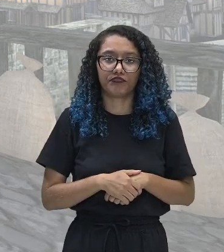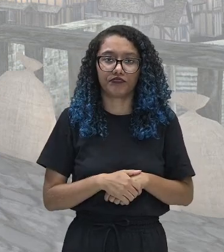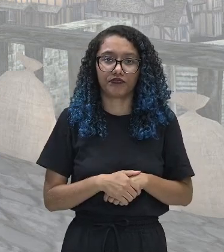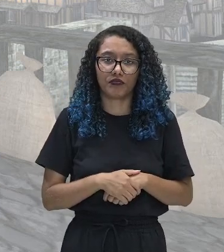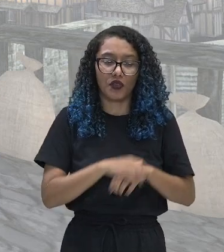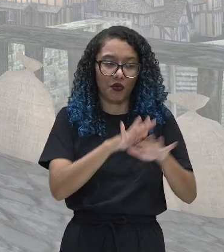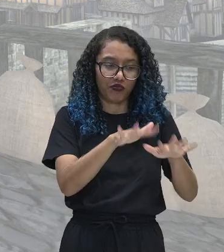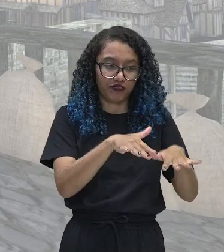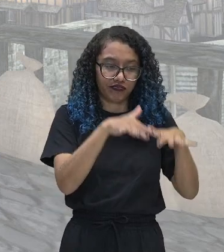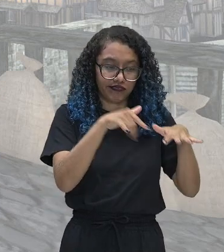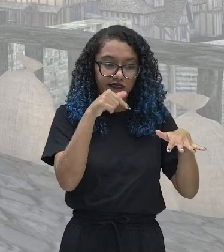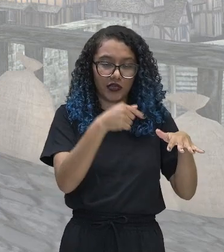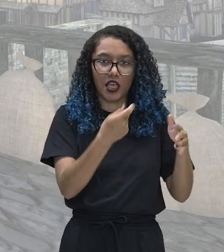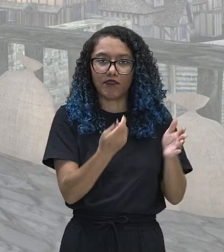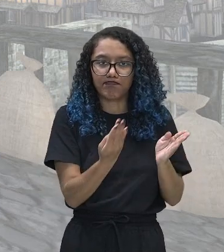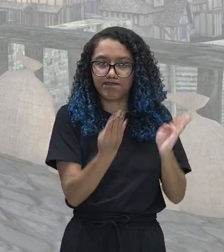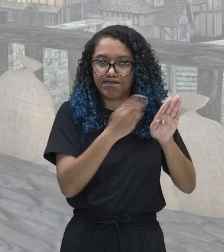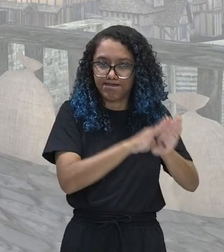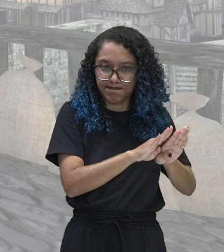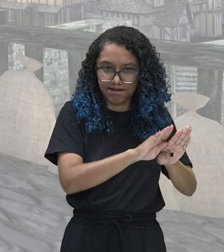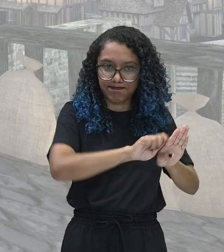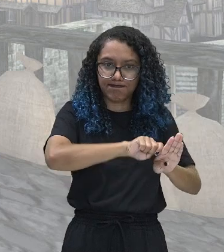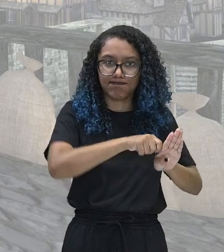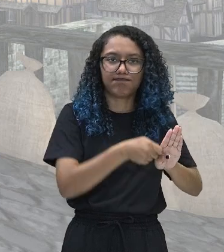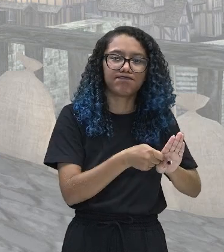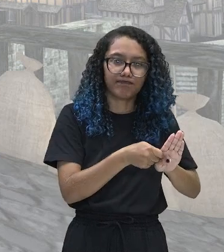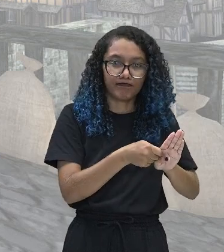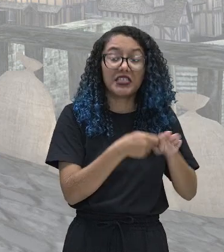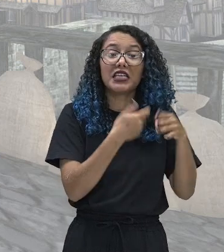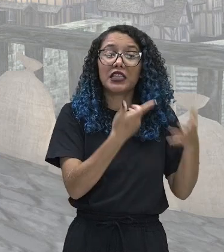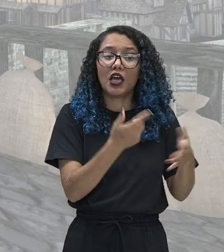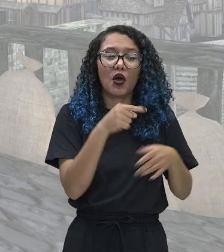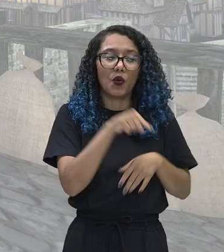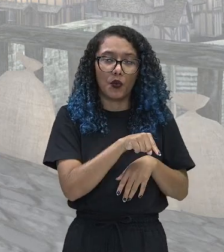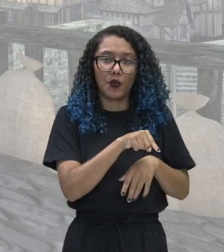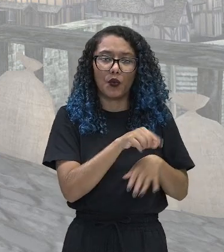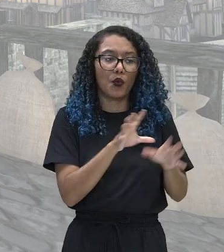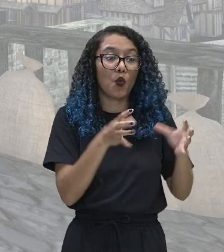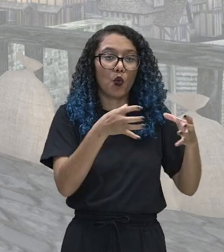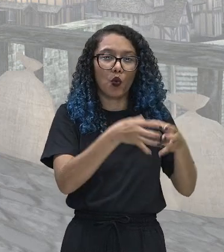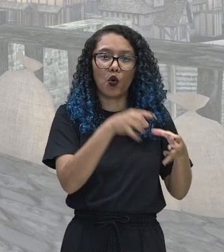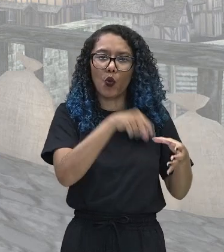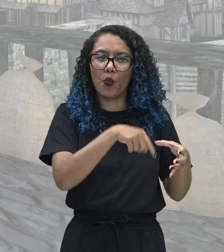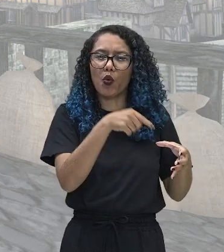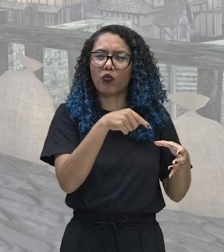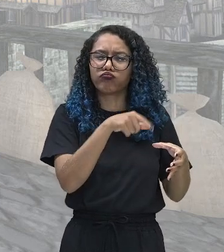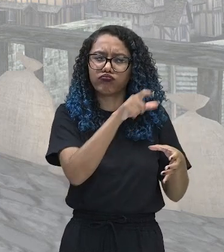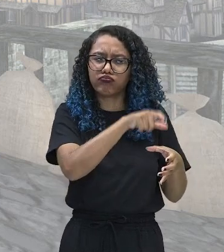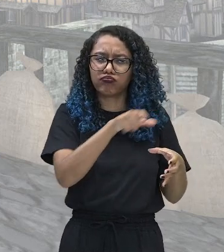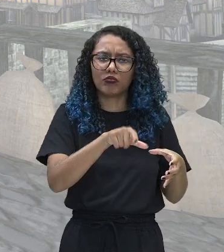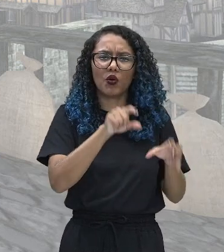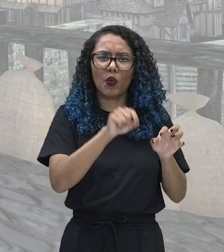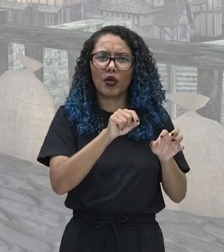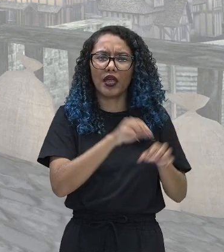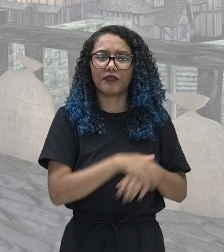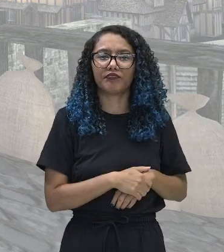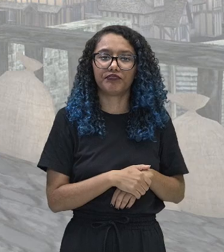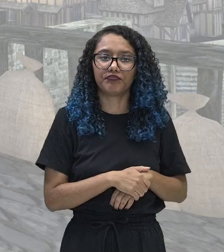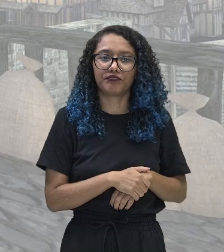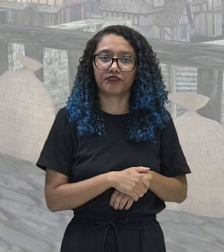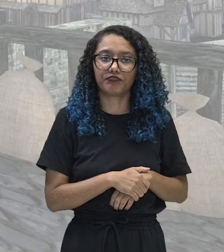parlamento, e isso fez com que grande parte dos parlamentares resolvessem se reunir,